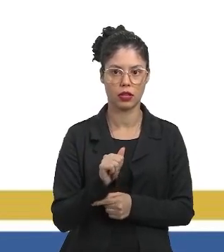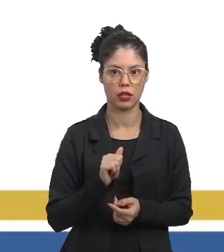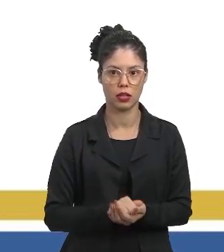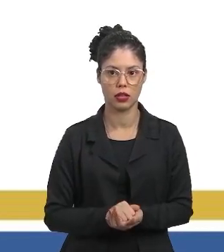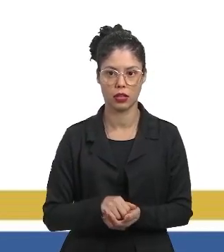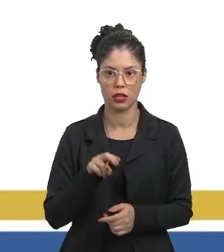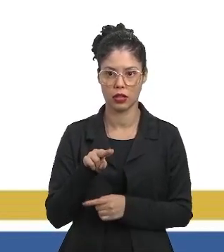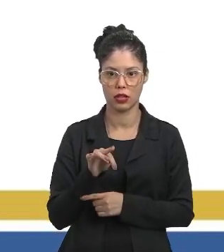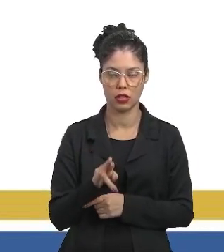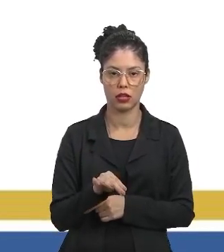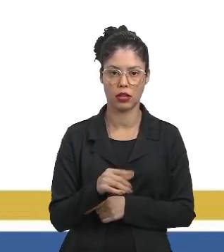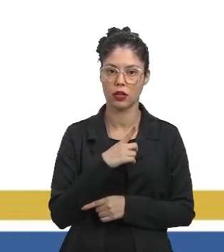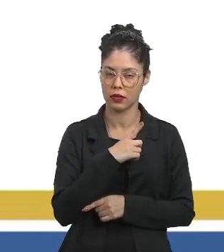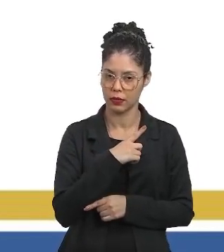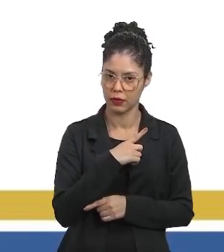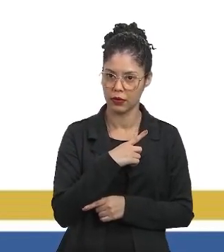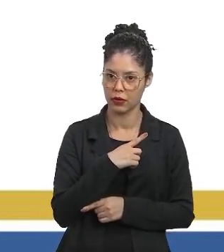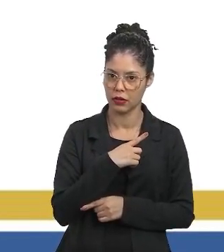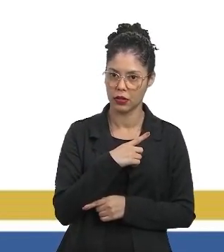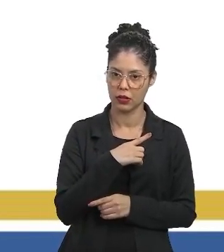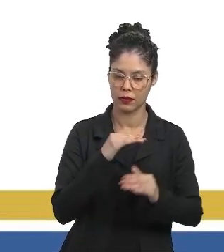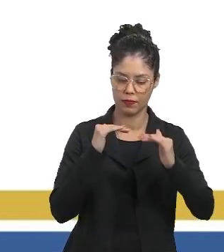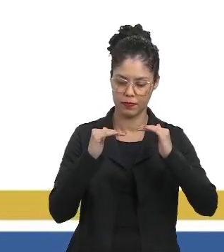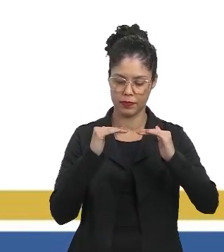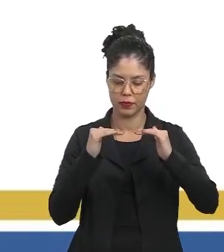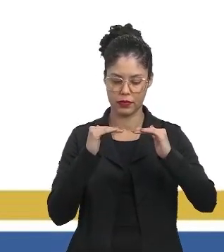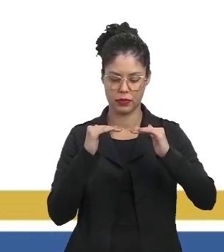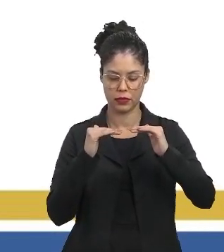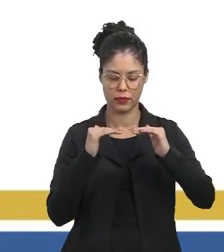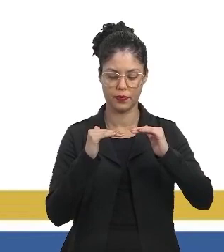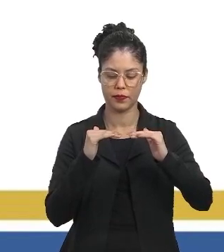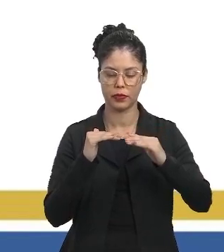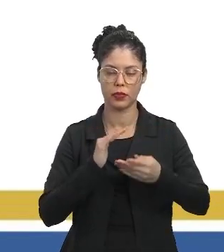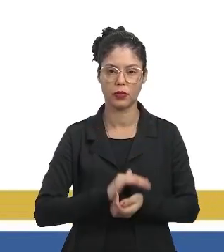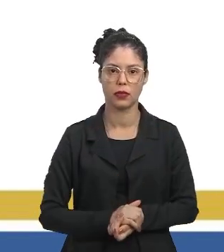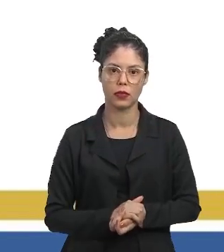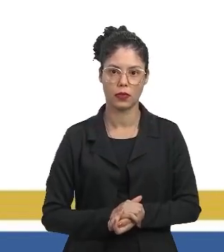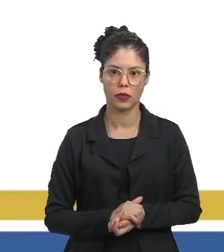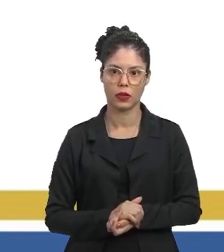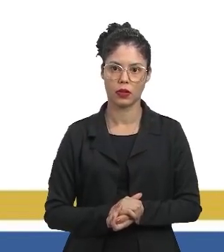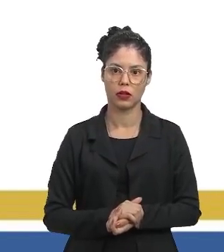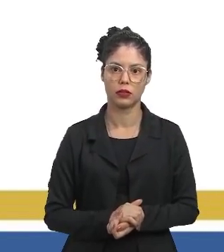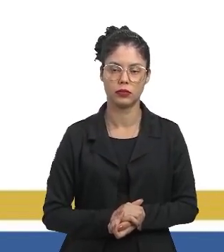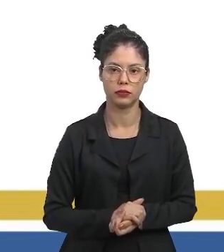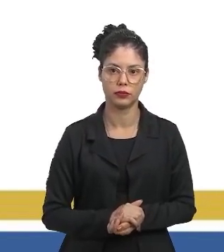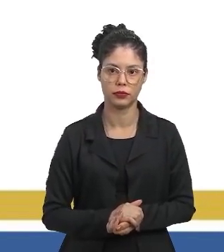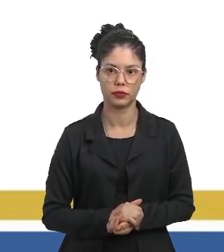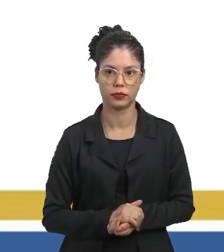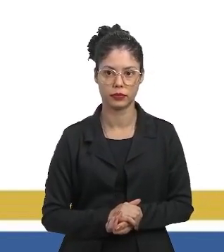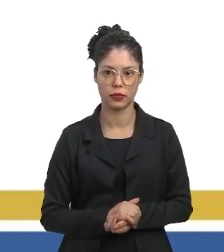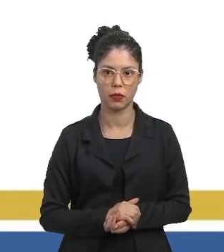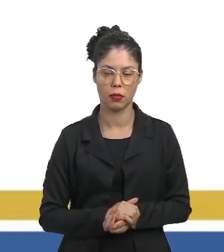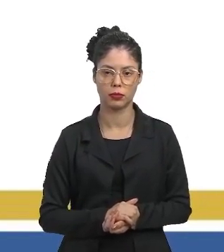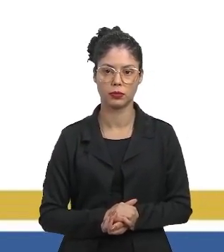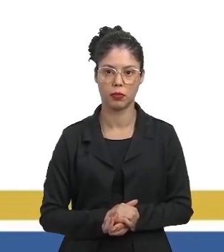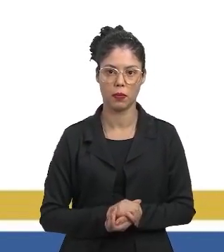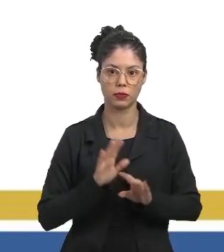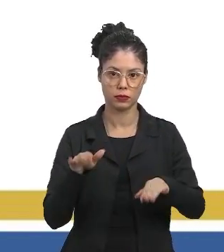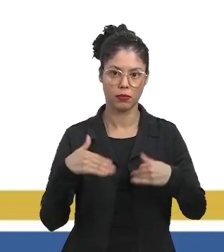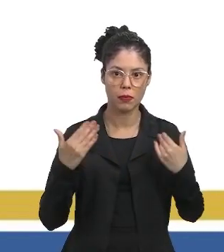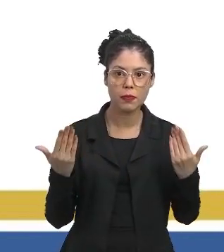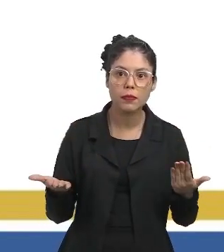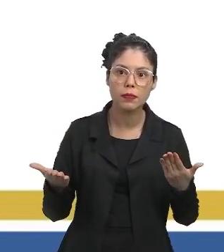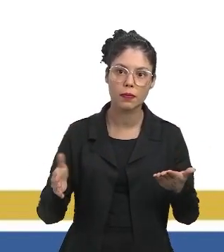nitrito e em nitrato, está oxidando. Não está decompondo. Qual